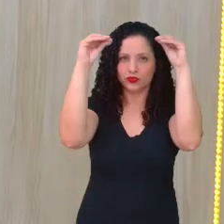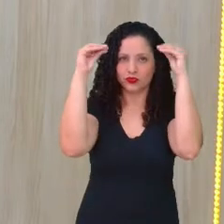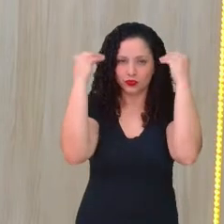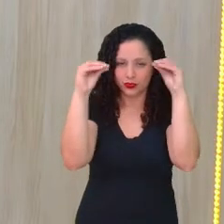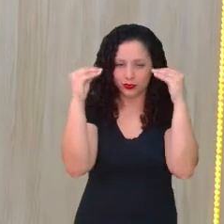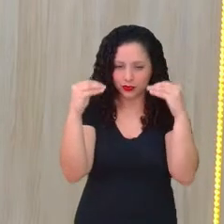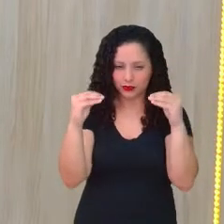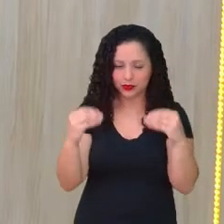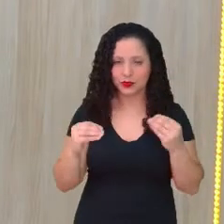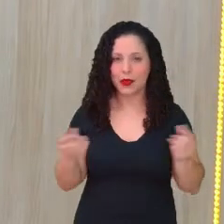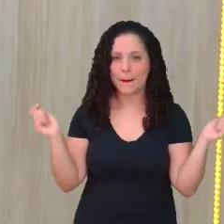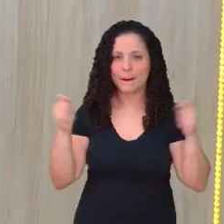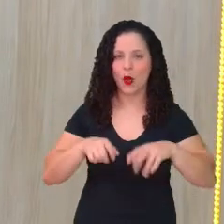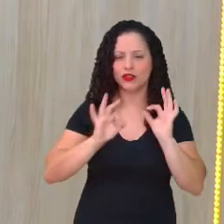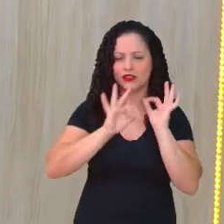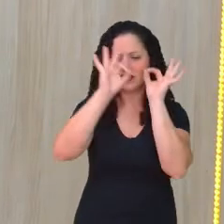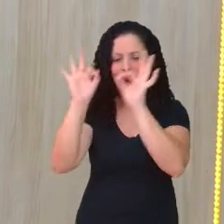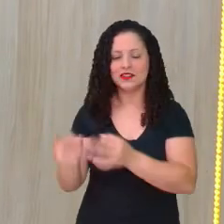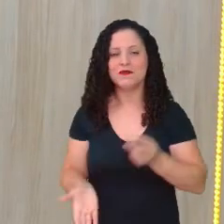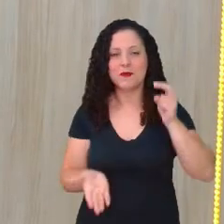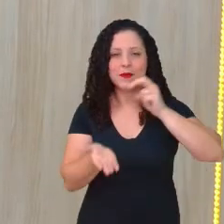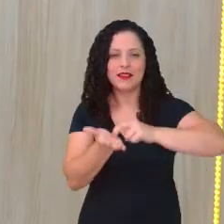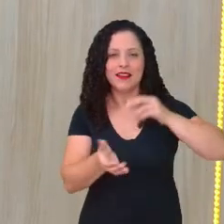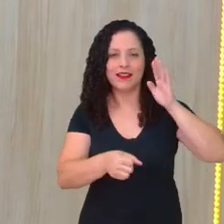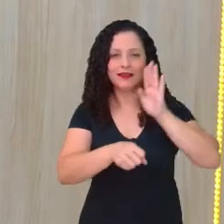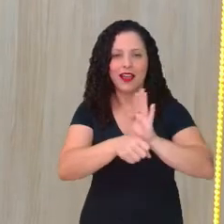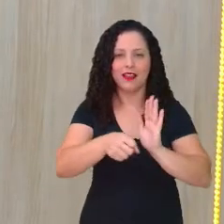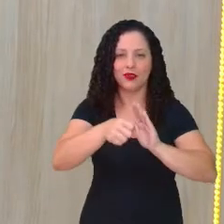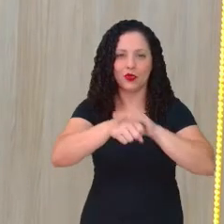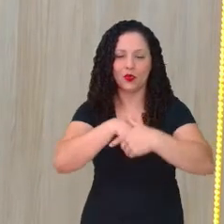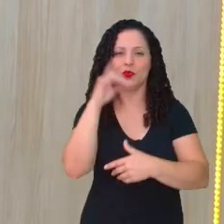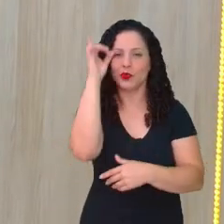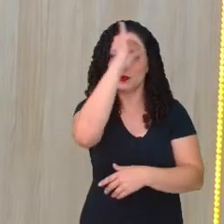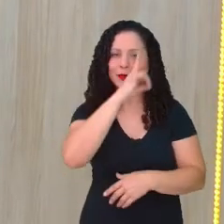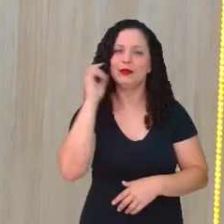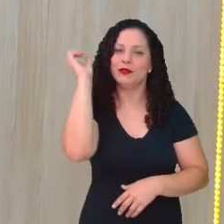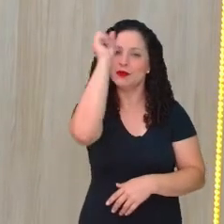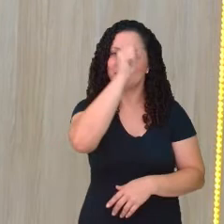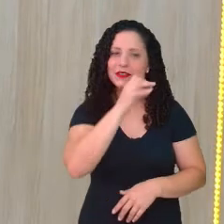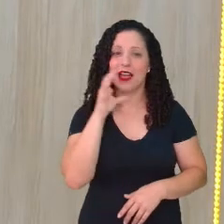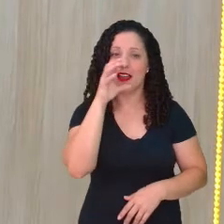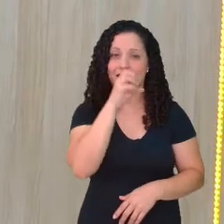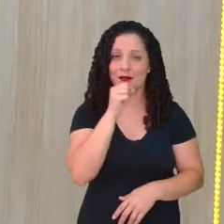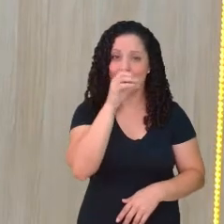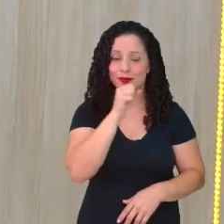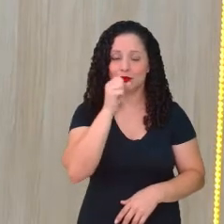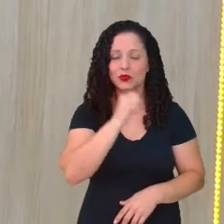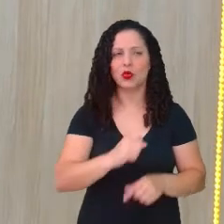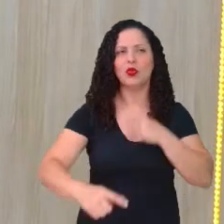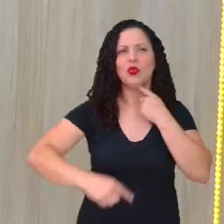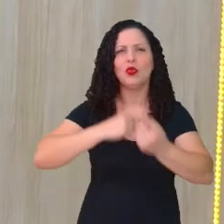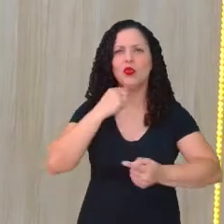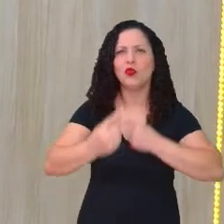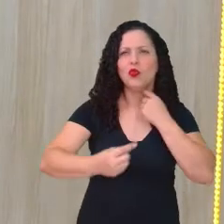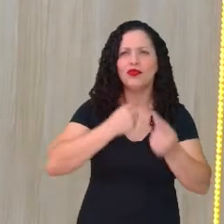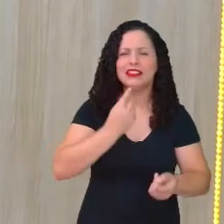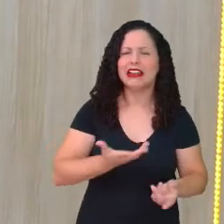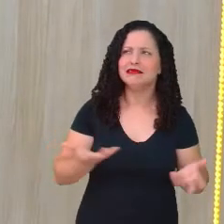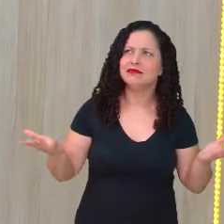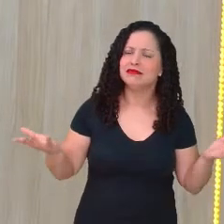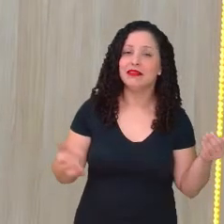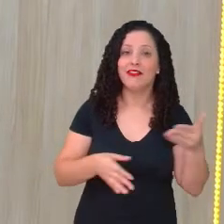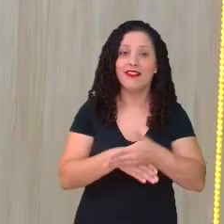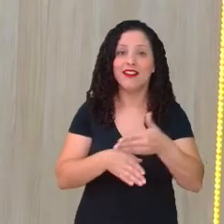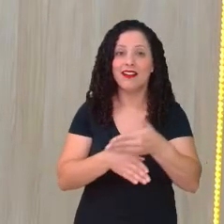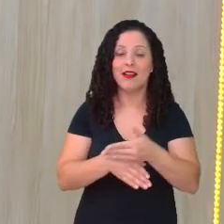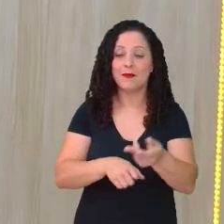podem assistir manhã, tarde, noite, final de semana. Tem dúvida sobre qualquer disciplina. Vai lá, tá?